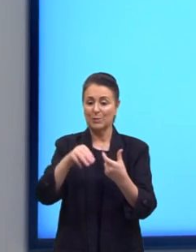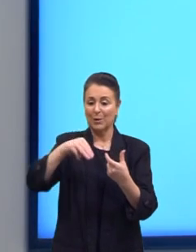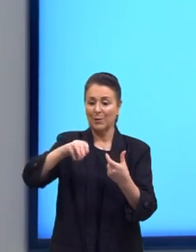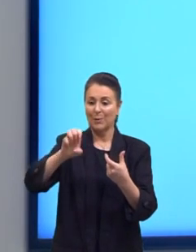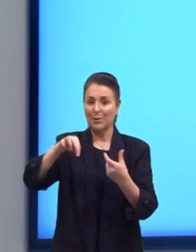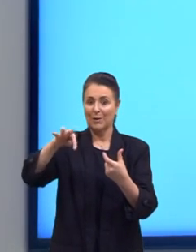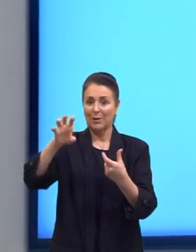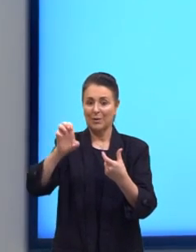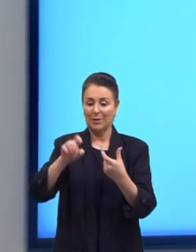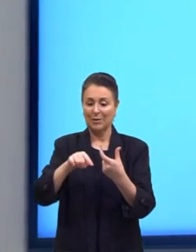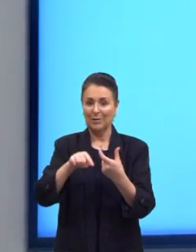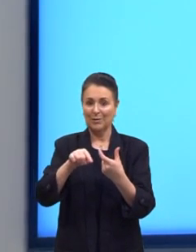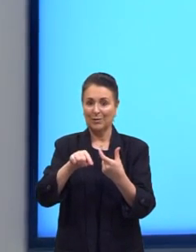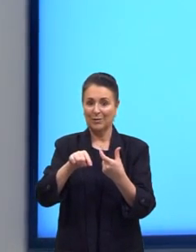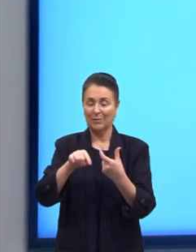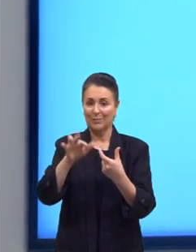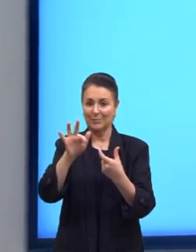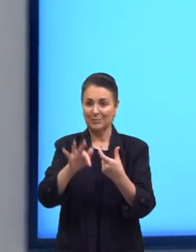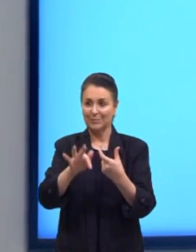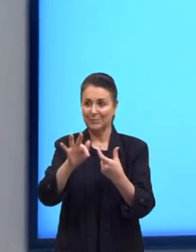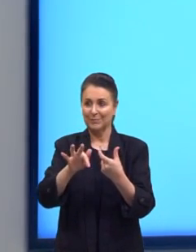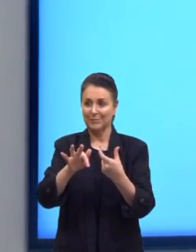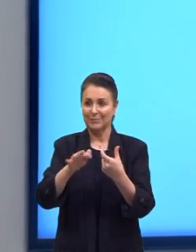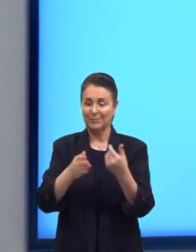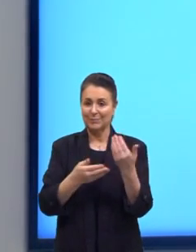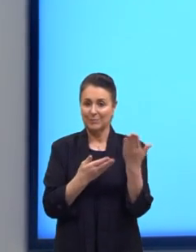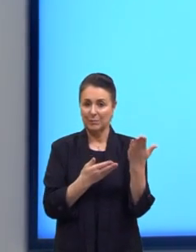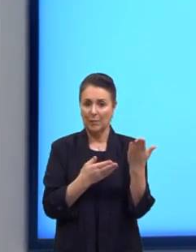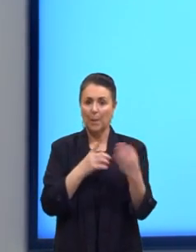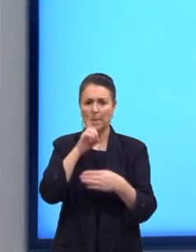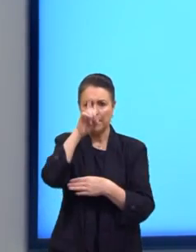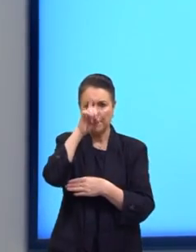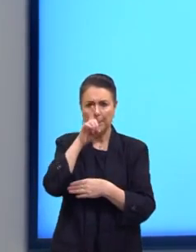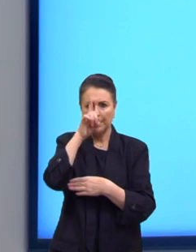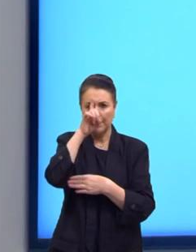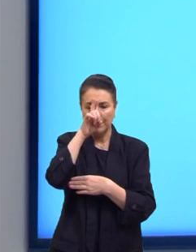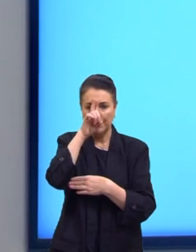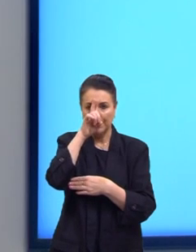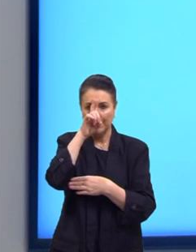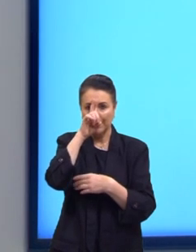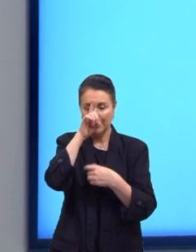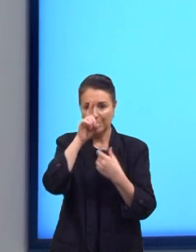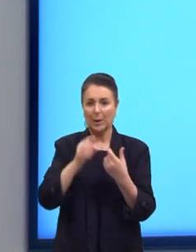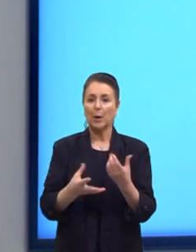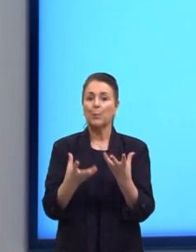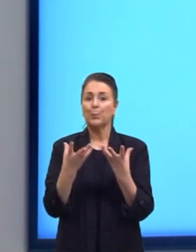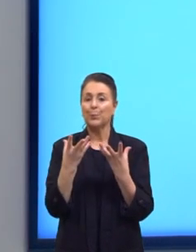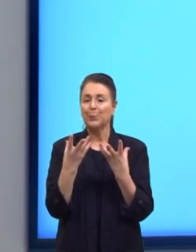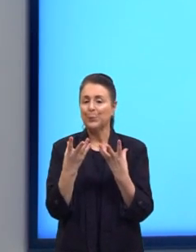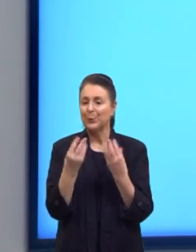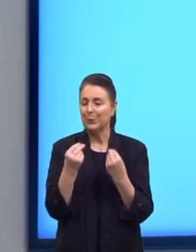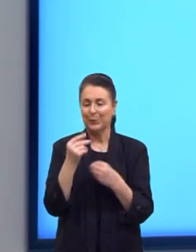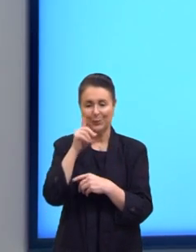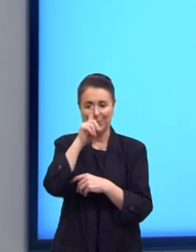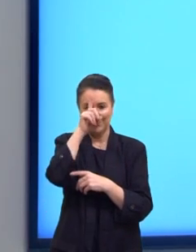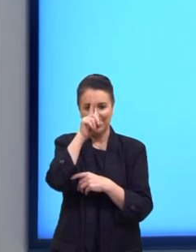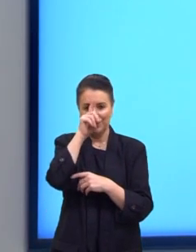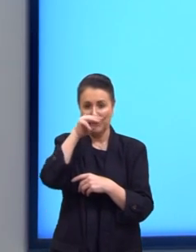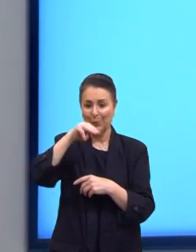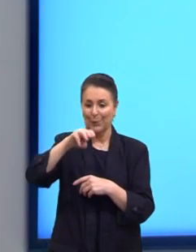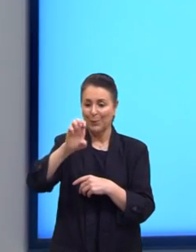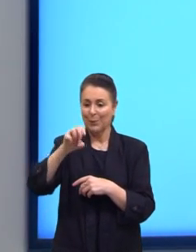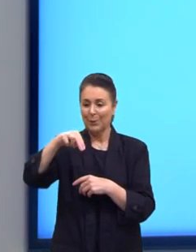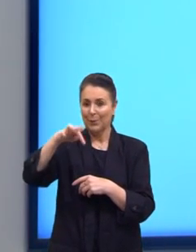Viu? Legal, né? Dangerous. Dangerous é perigoso. Dangerously é perigosamente. Então, esse L-Y